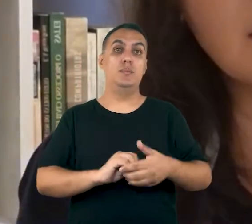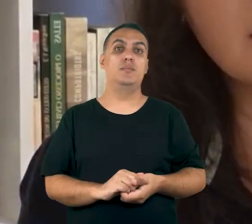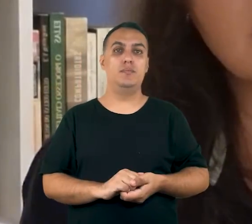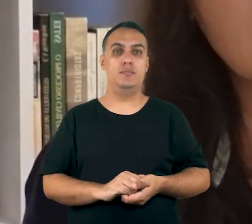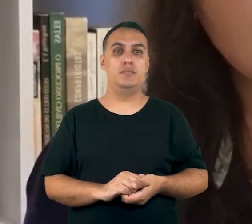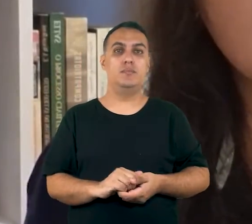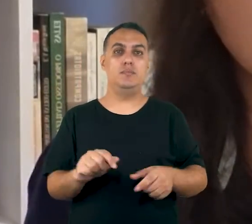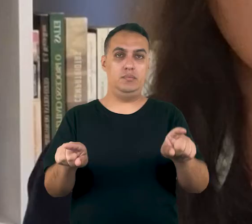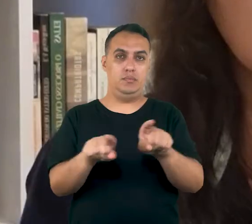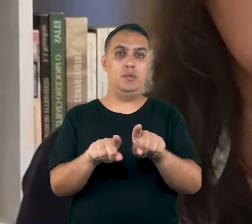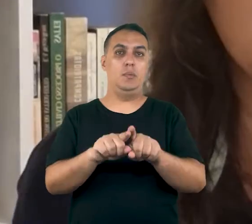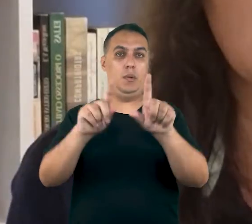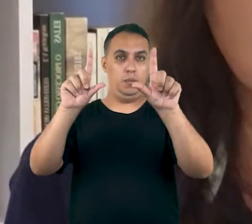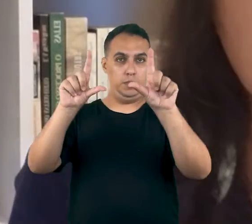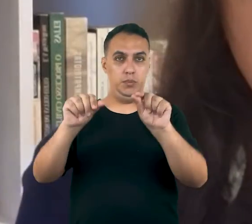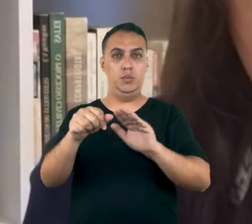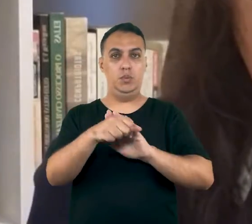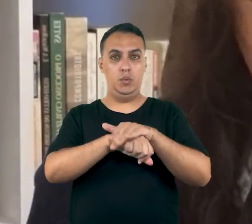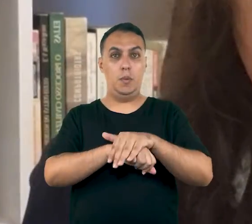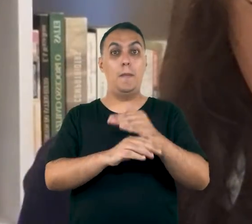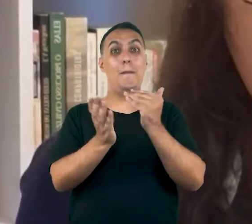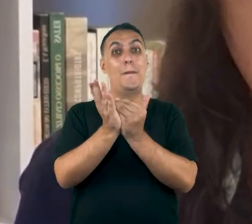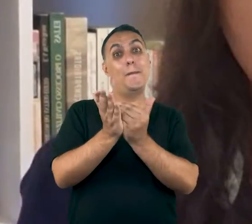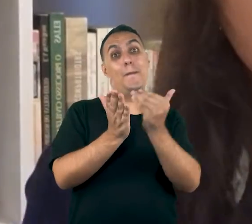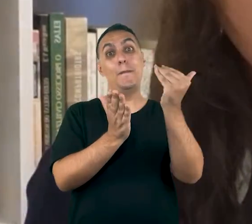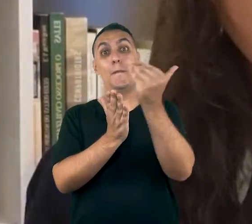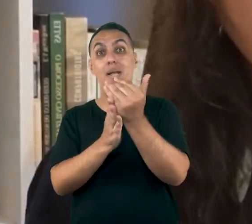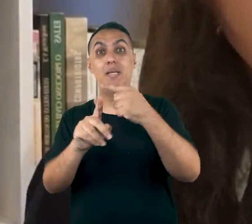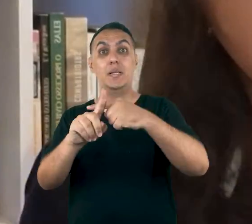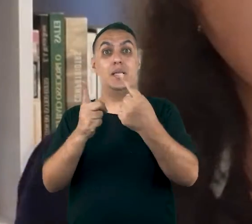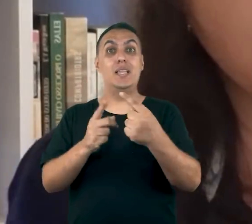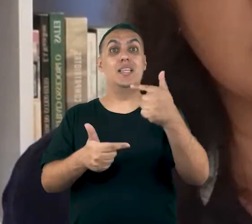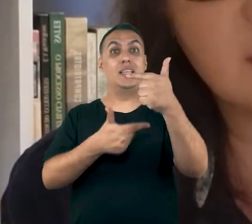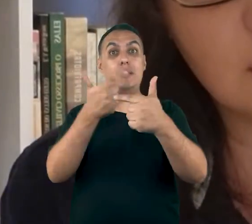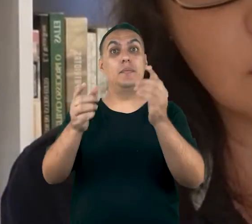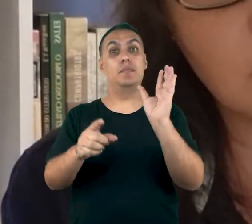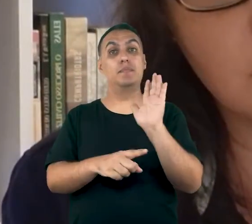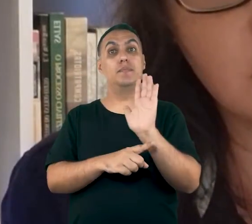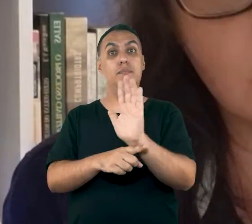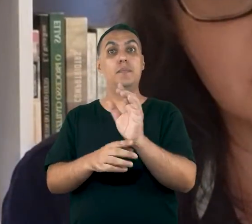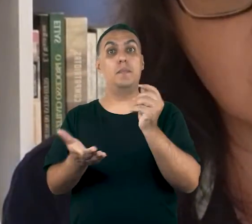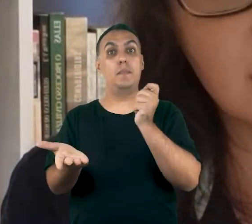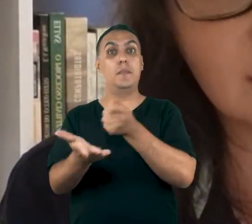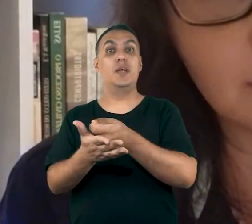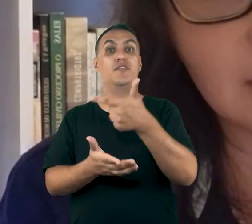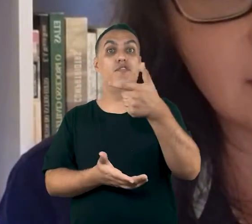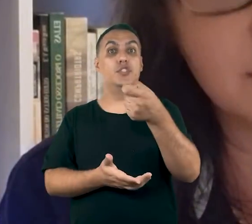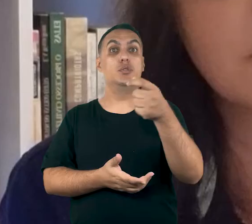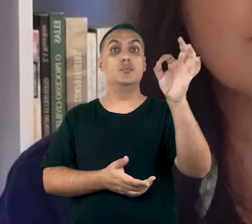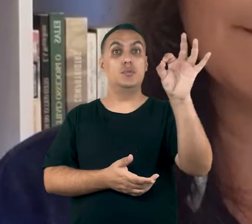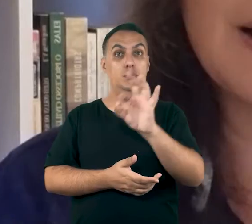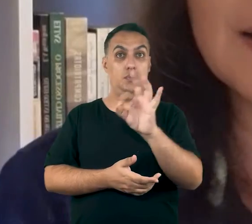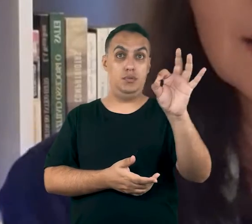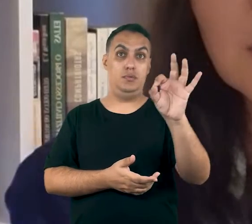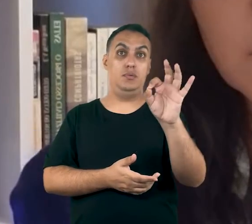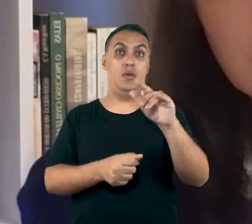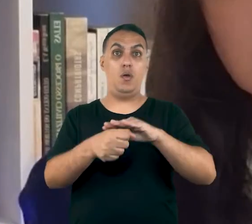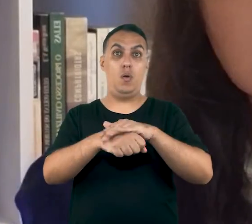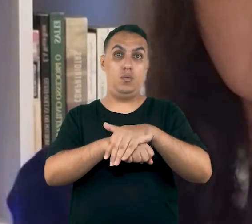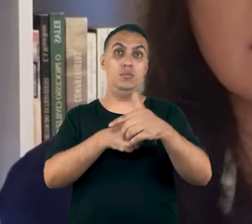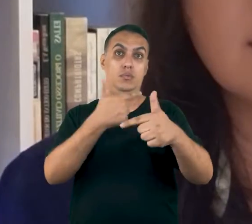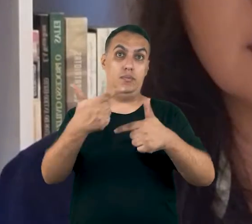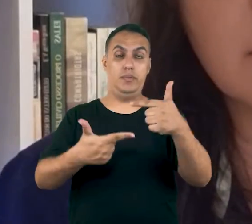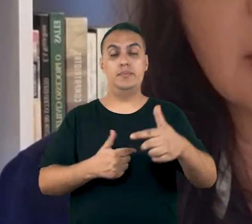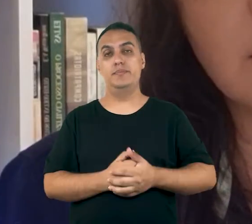E além dessa redução, é pago um adicional para o trabalho noturno, que é de 20% sobre o valor da hora trabalhada. Para aqueles